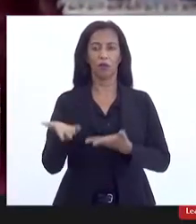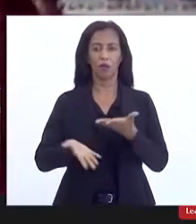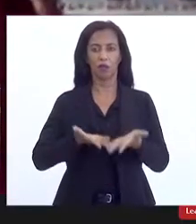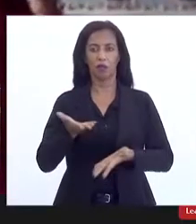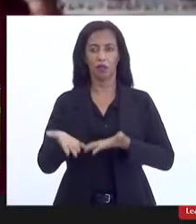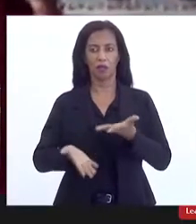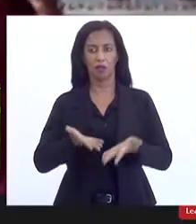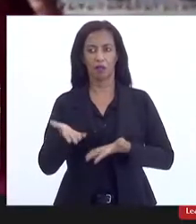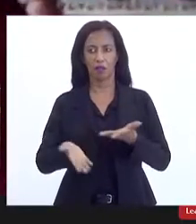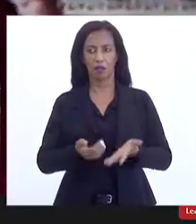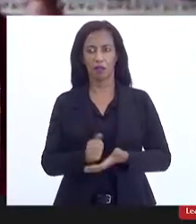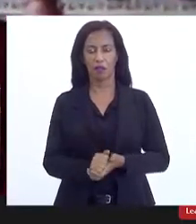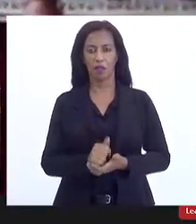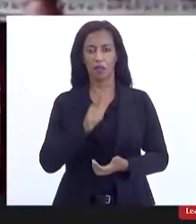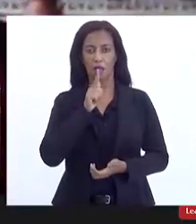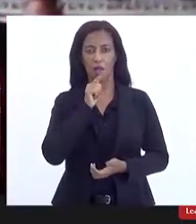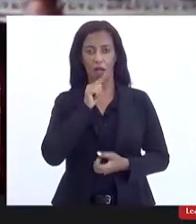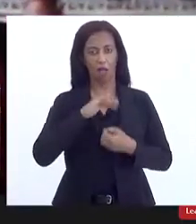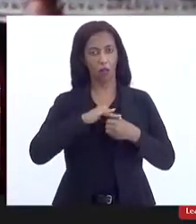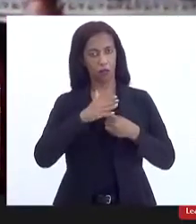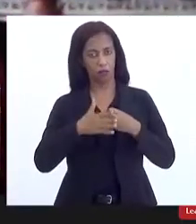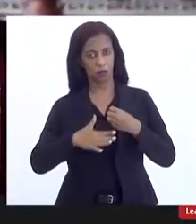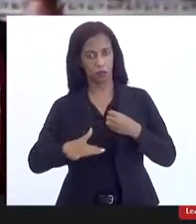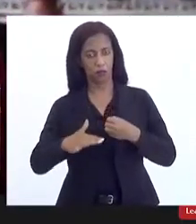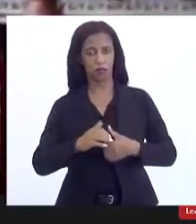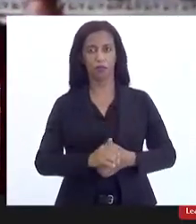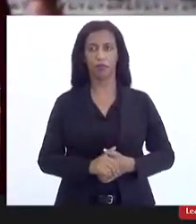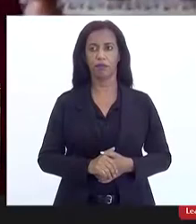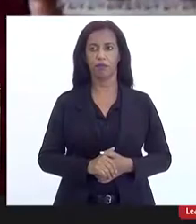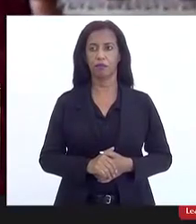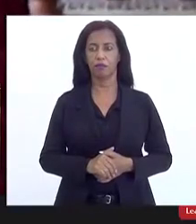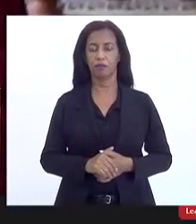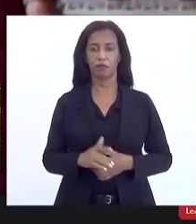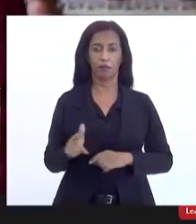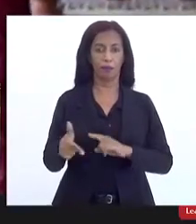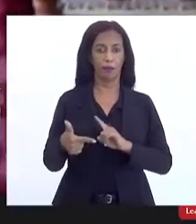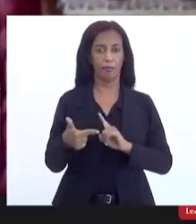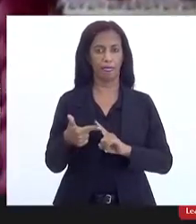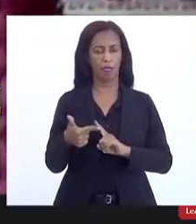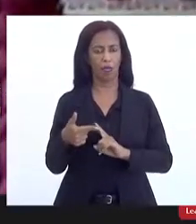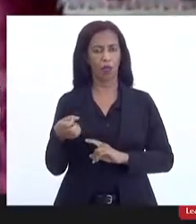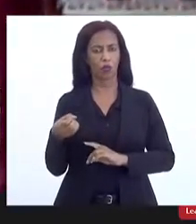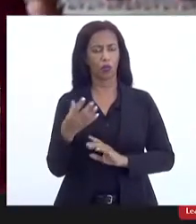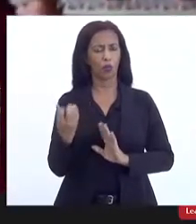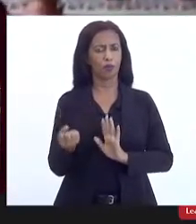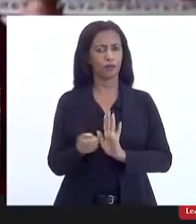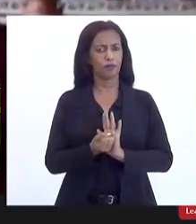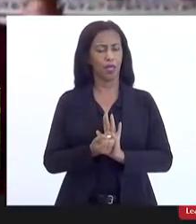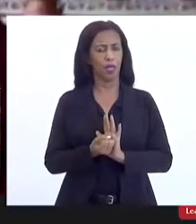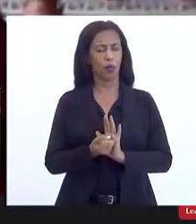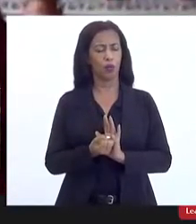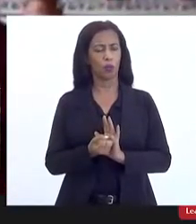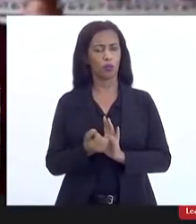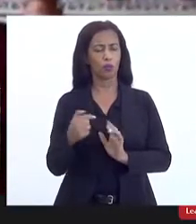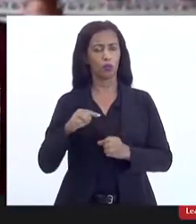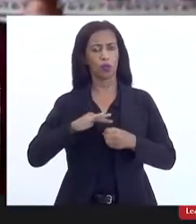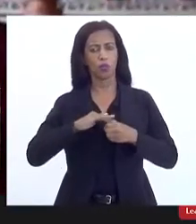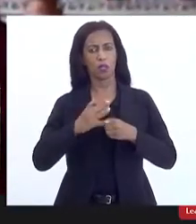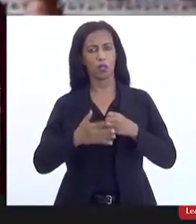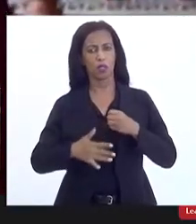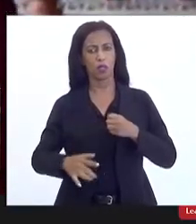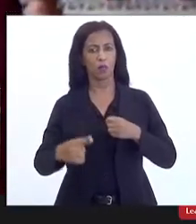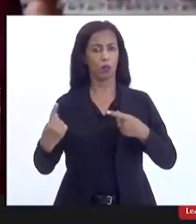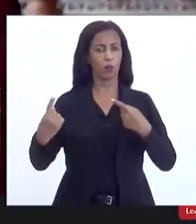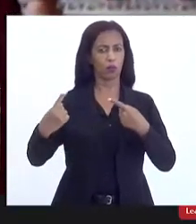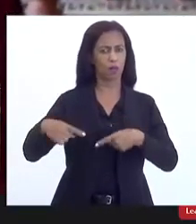sobre a questão da água e do saneamento, segundo esse novo marco legal do saneamento, seus